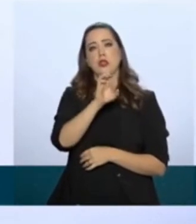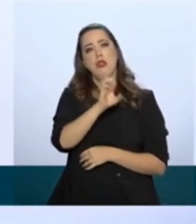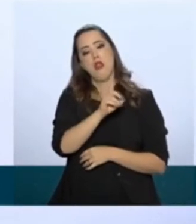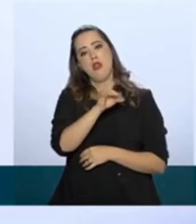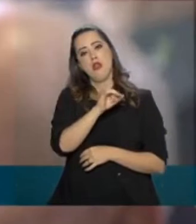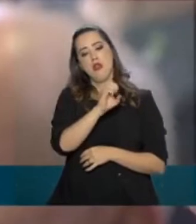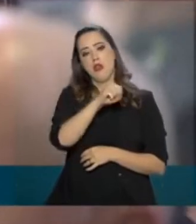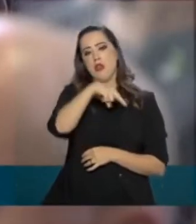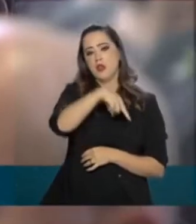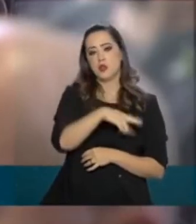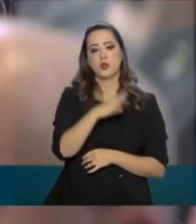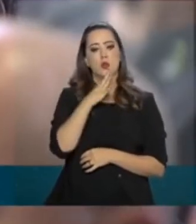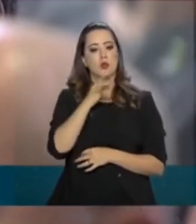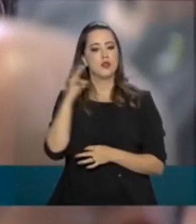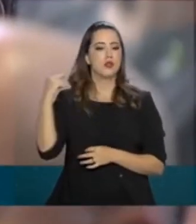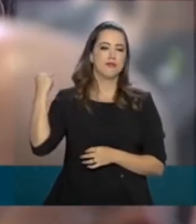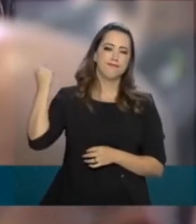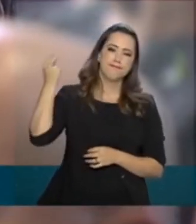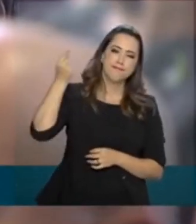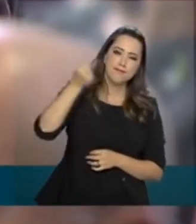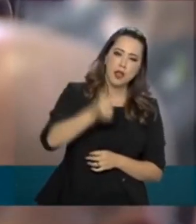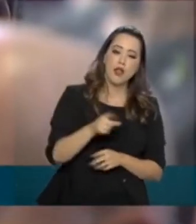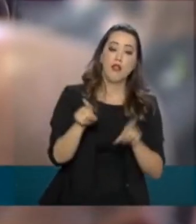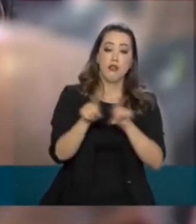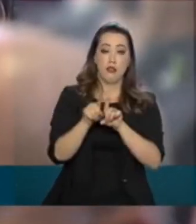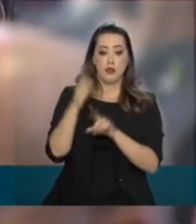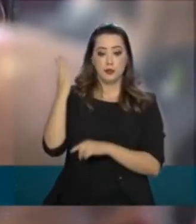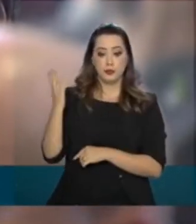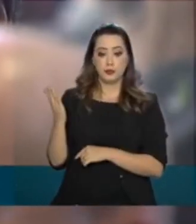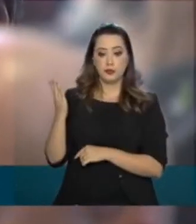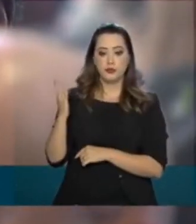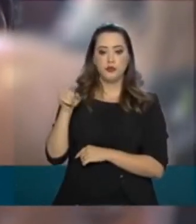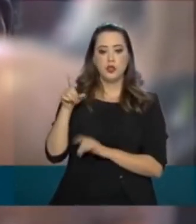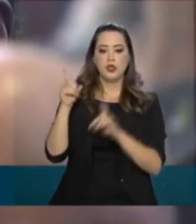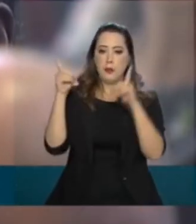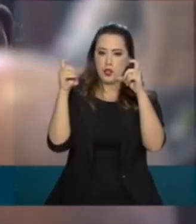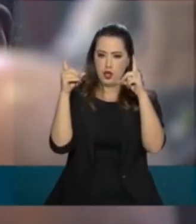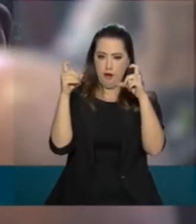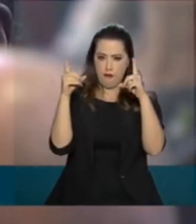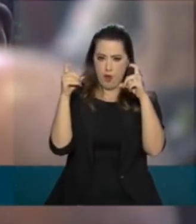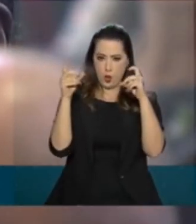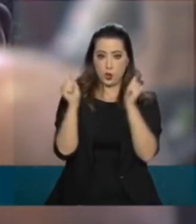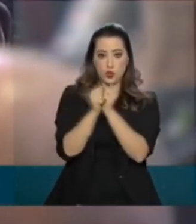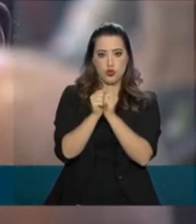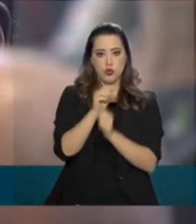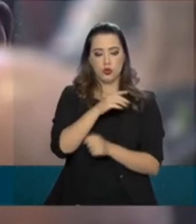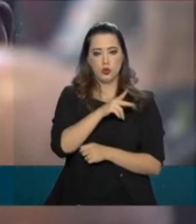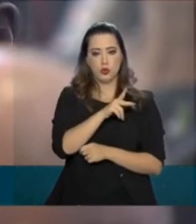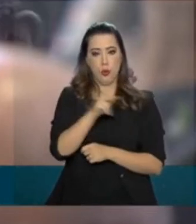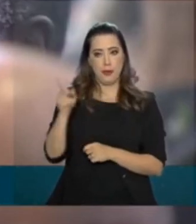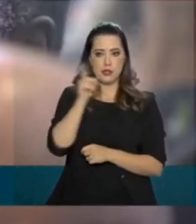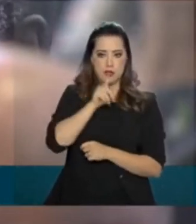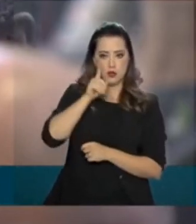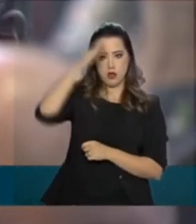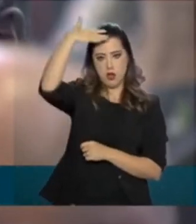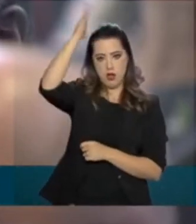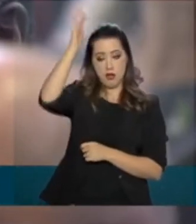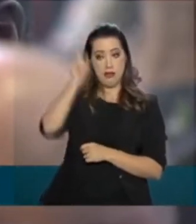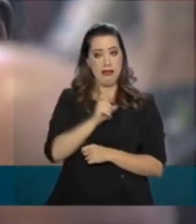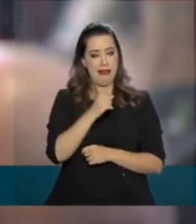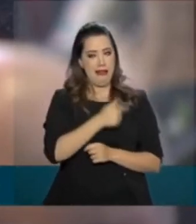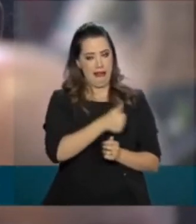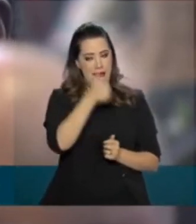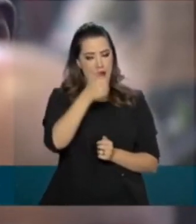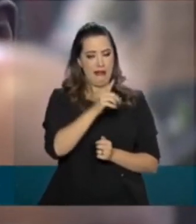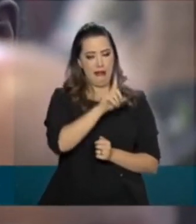quantas décadas, também tirar uma fotografia com ele. Até fiz uma brincadeira na época. Estava lá,